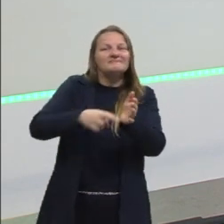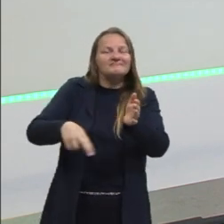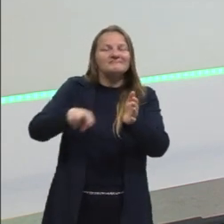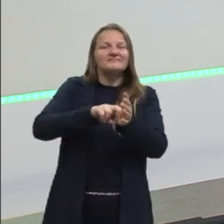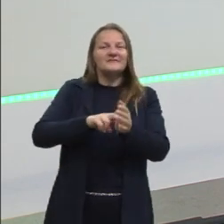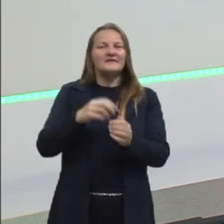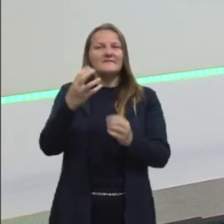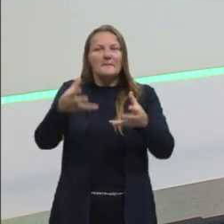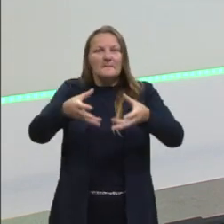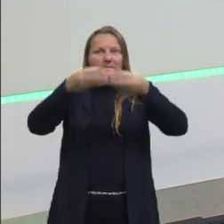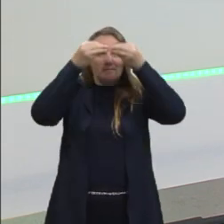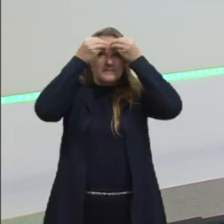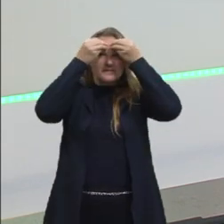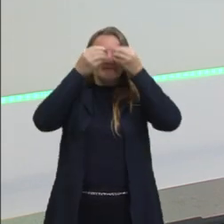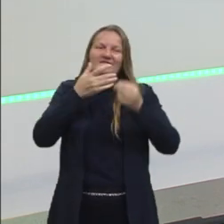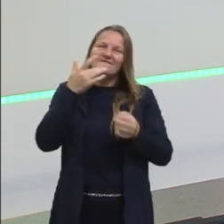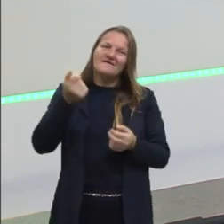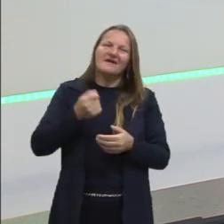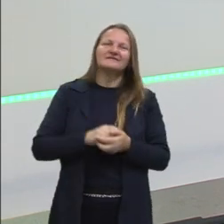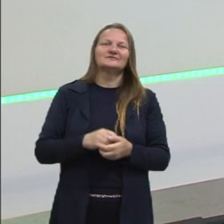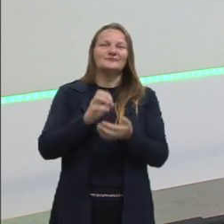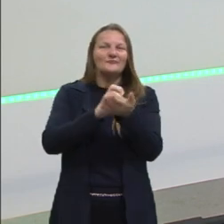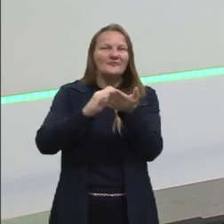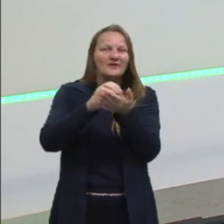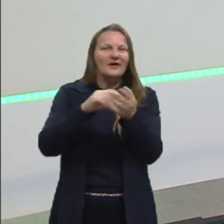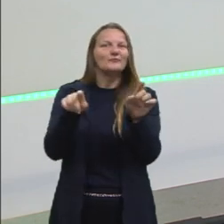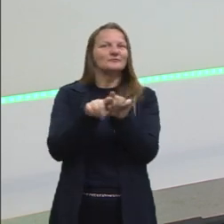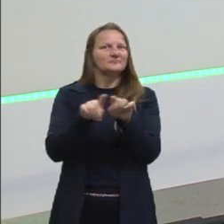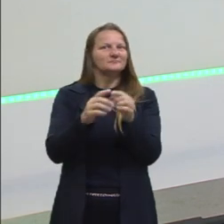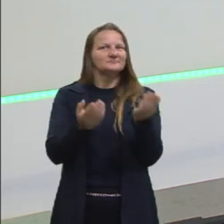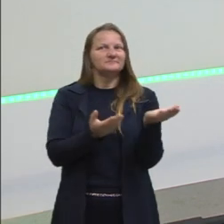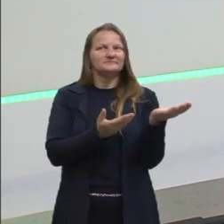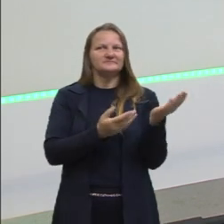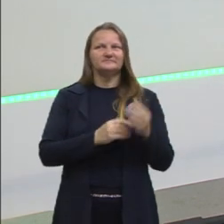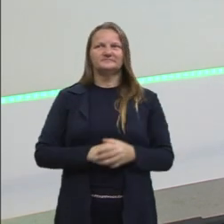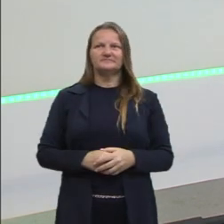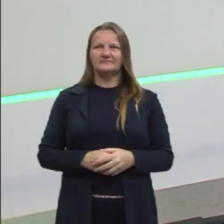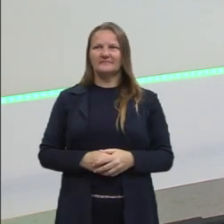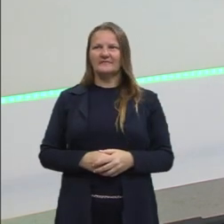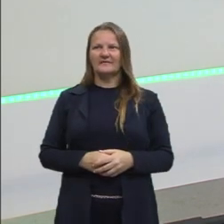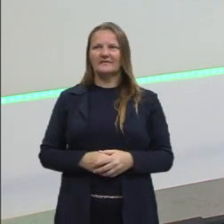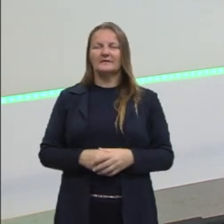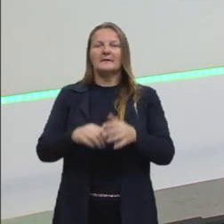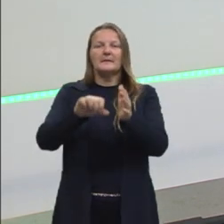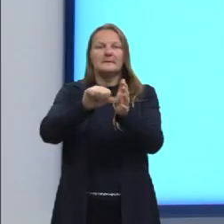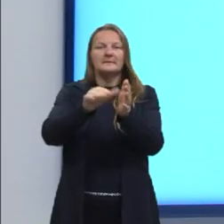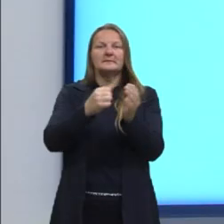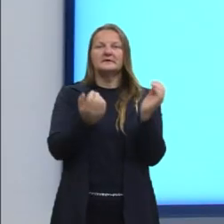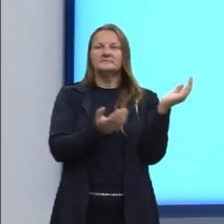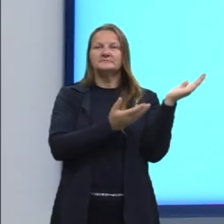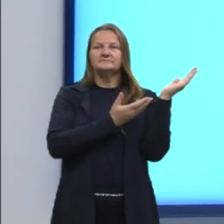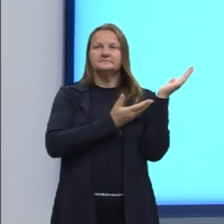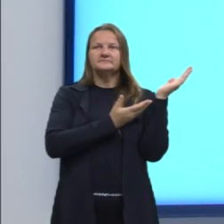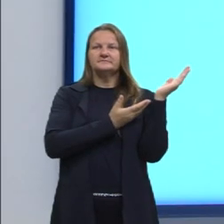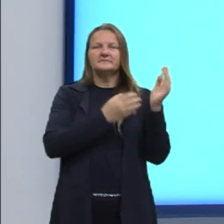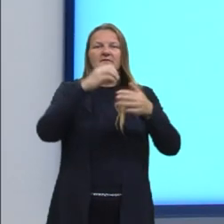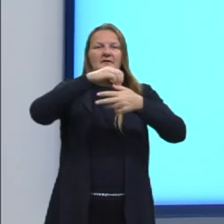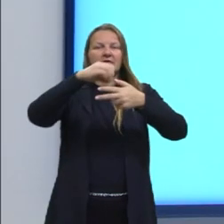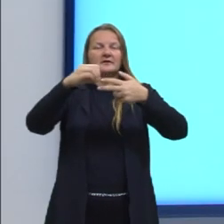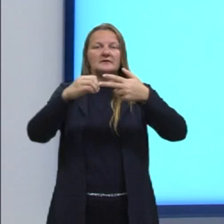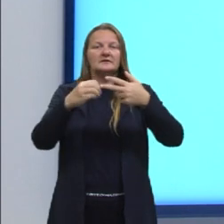ficar bem fresquinho, né, esses cálculos também. Aí, a primeira questão que eu trouxe, ela é do Enem de